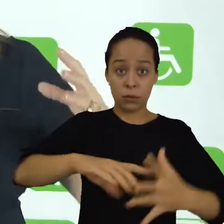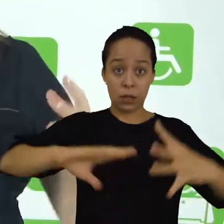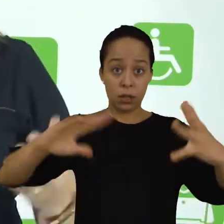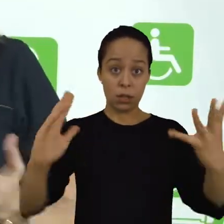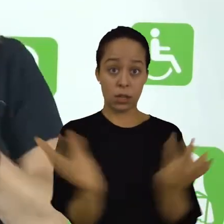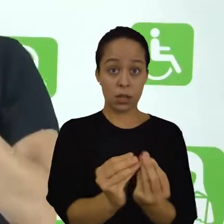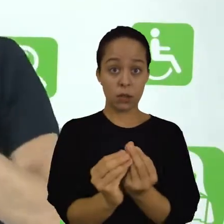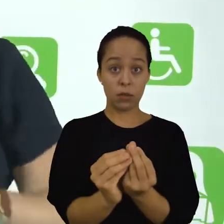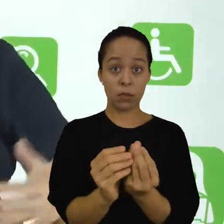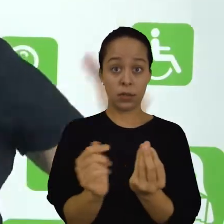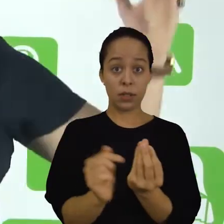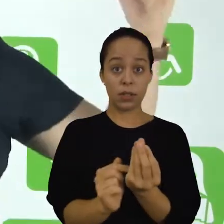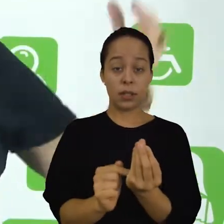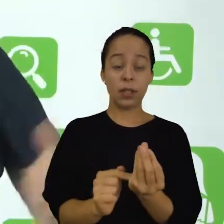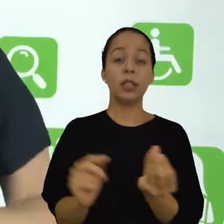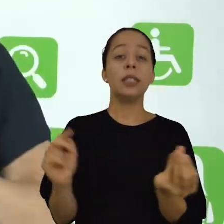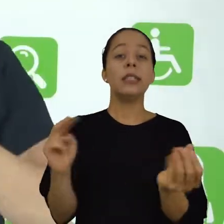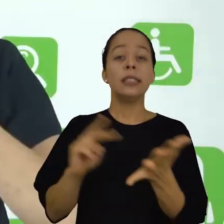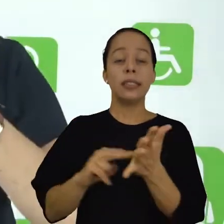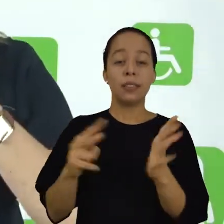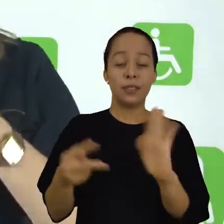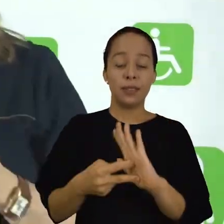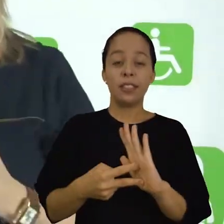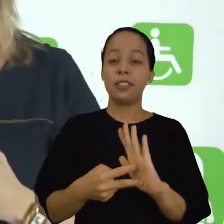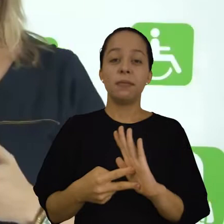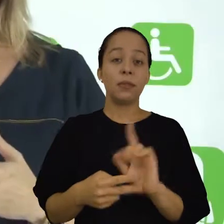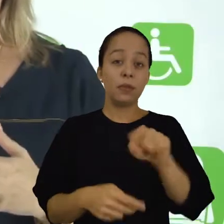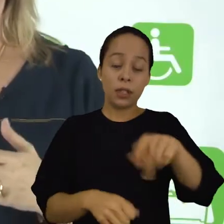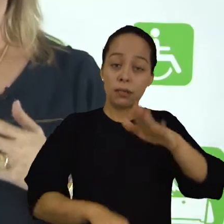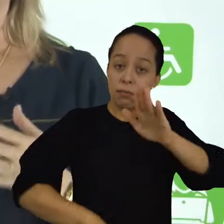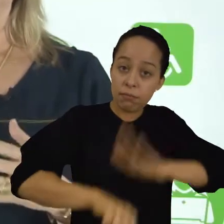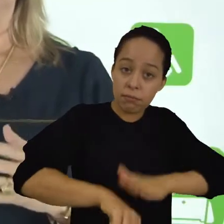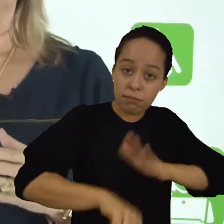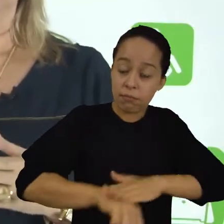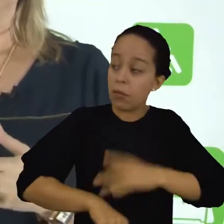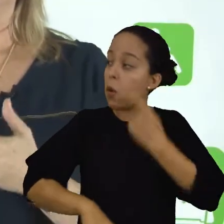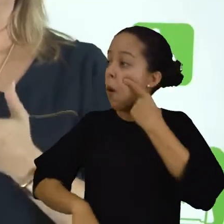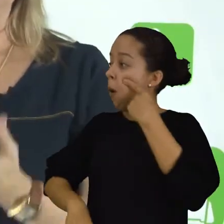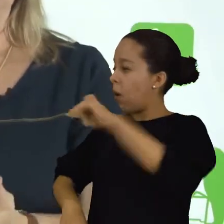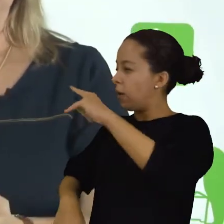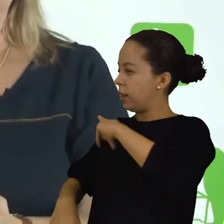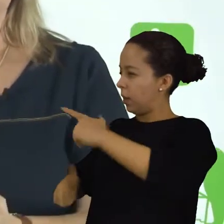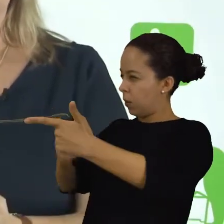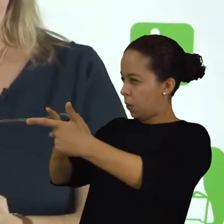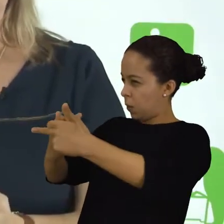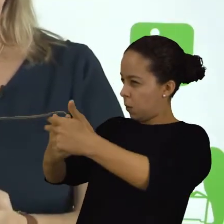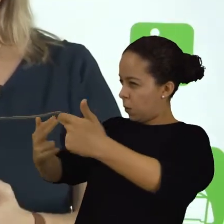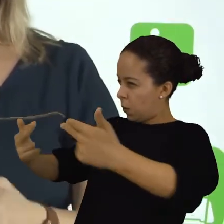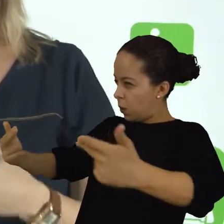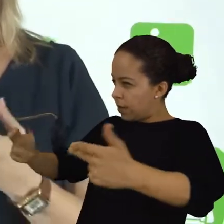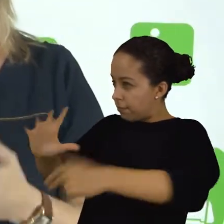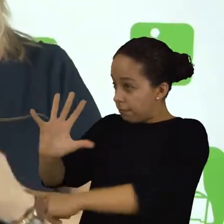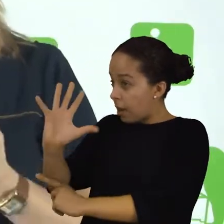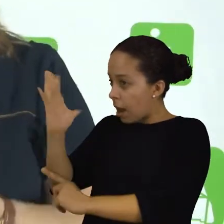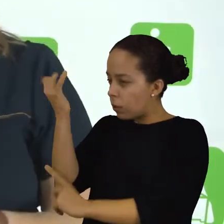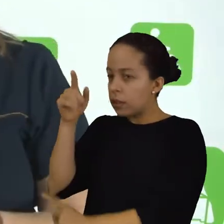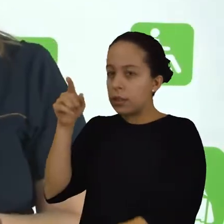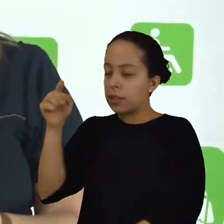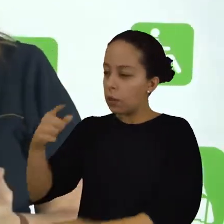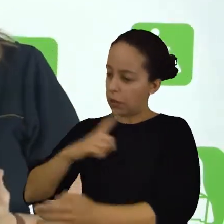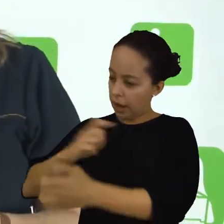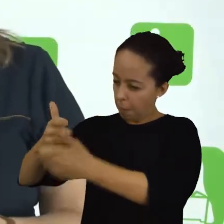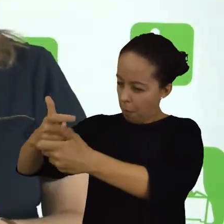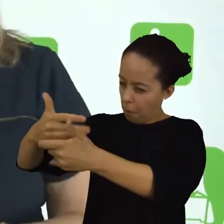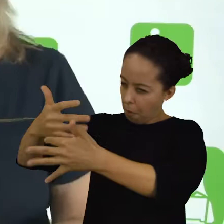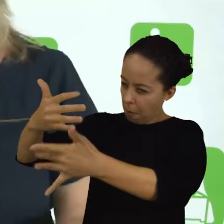o ato de resumir é você fazer uma síntese de um determinado assunto.